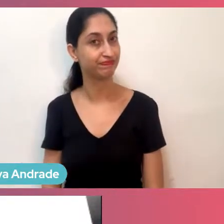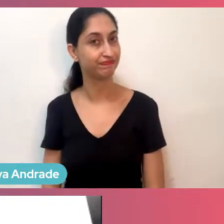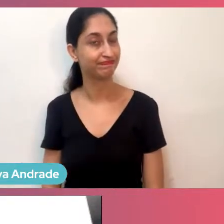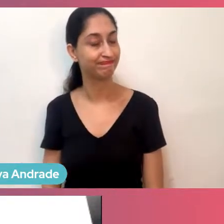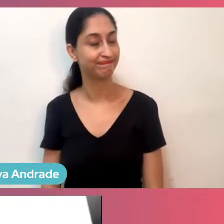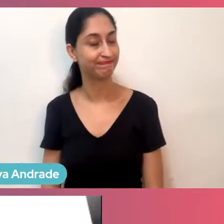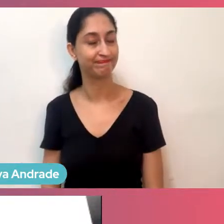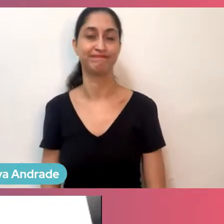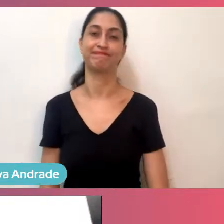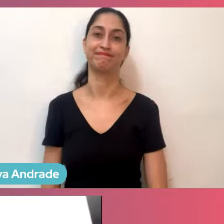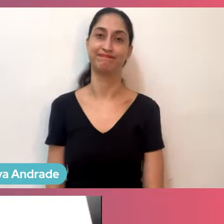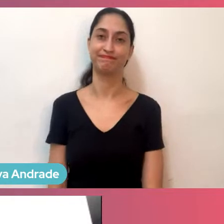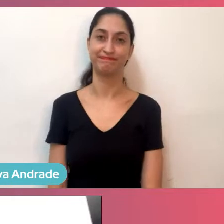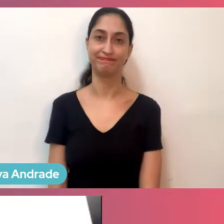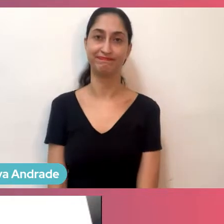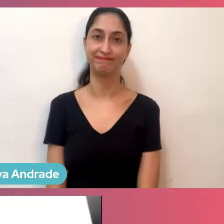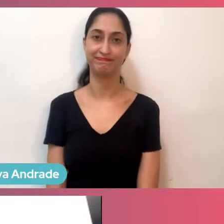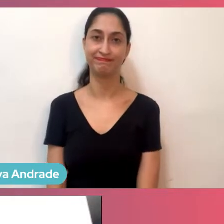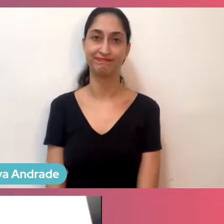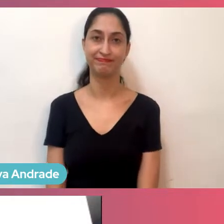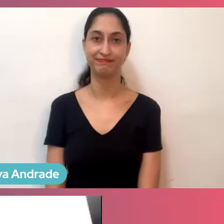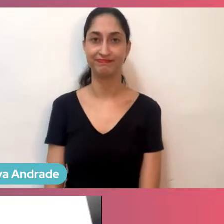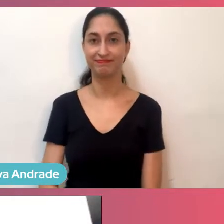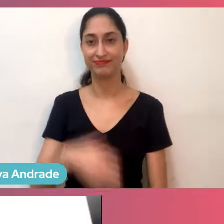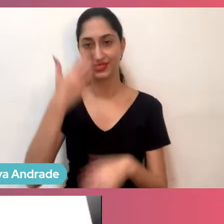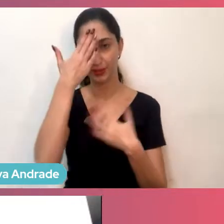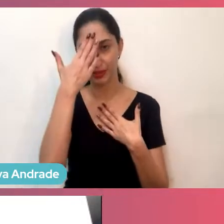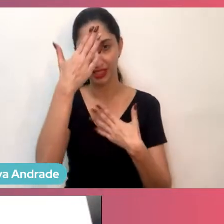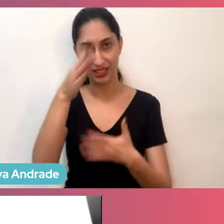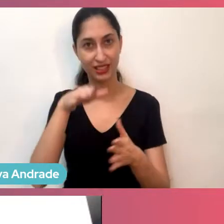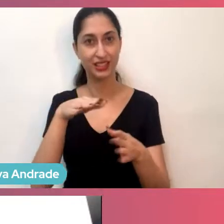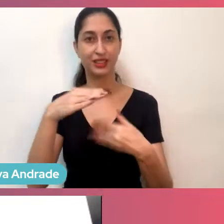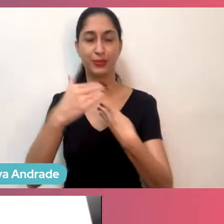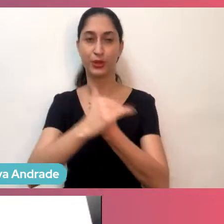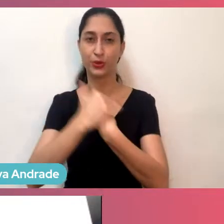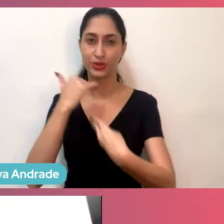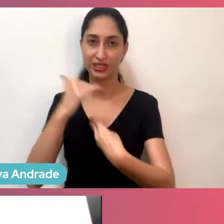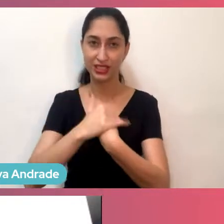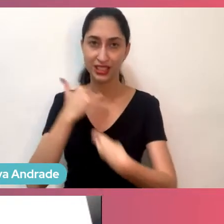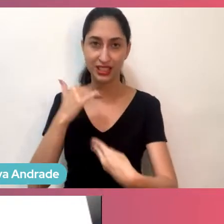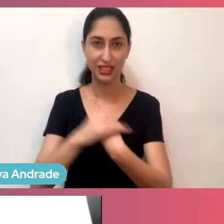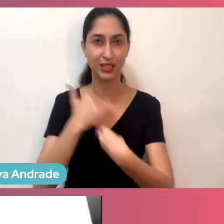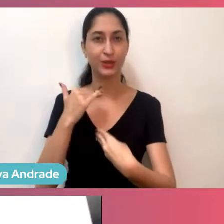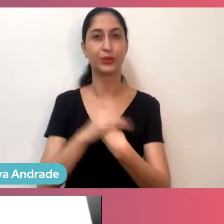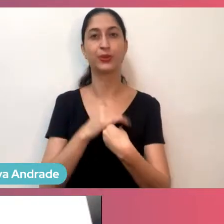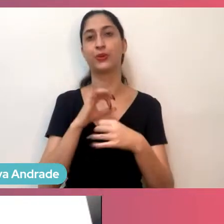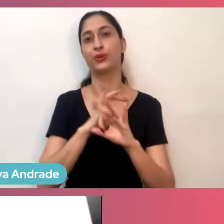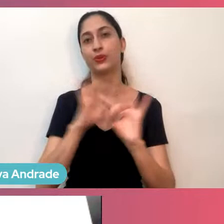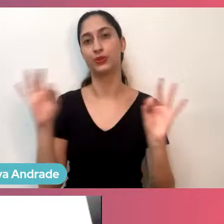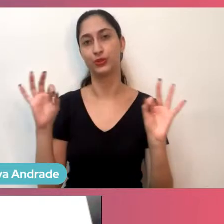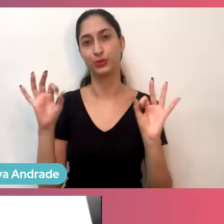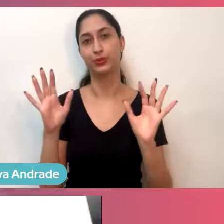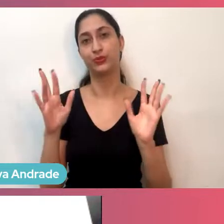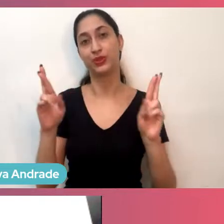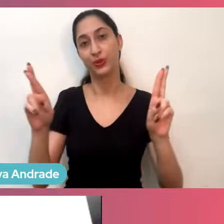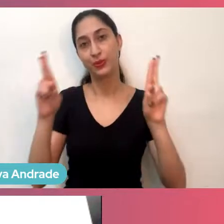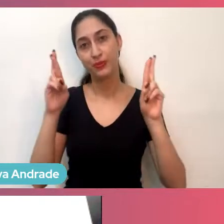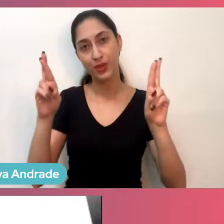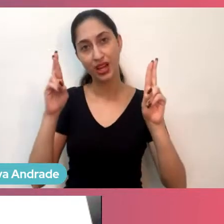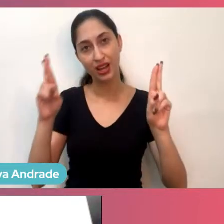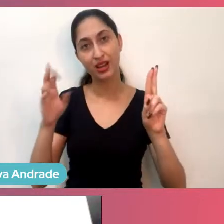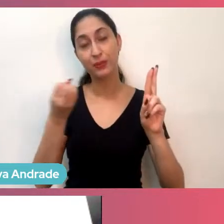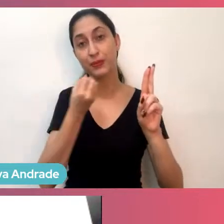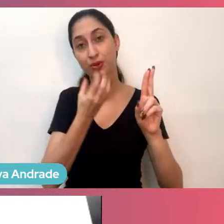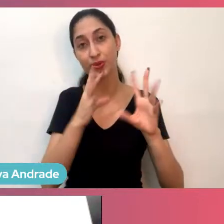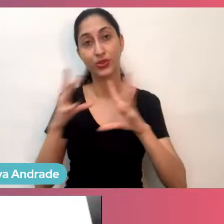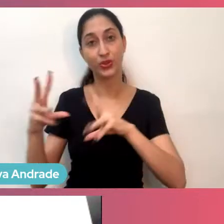Legal. Que massa, Laís. Muito obrigado pelo conselho aí, pela dica para os empreendedores. Espero que seja útil aí para quem estiver ouvindo